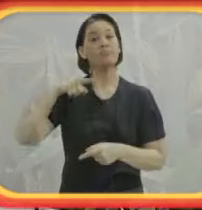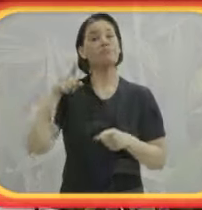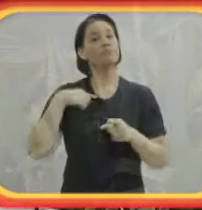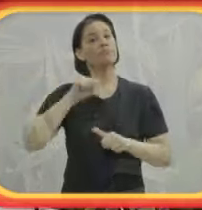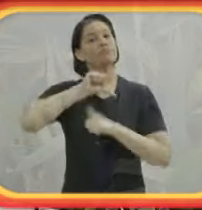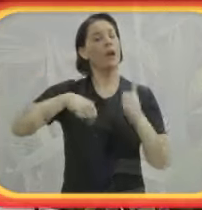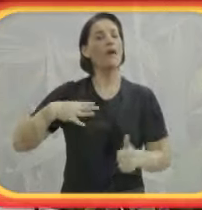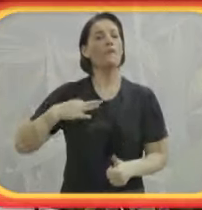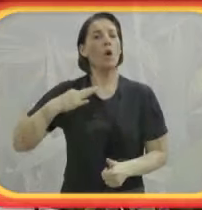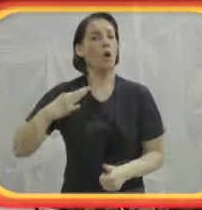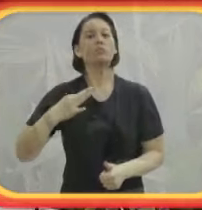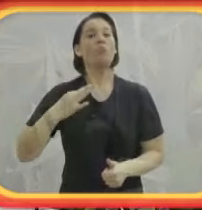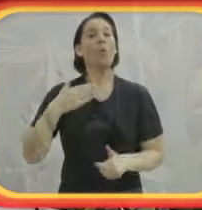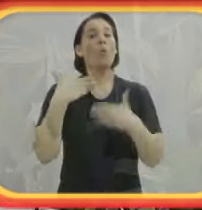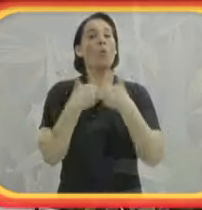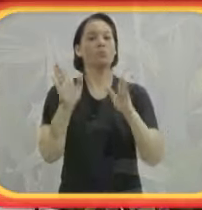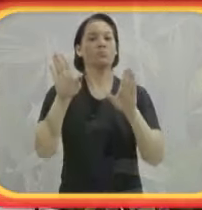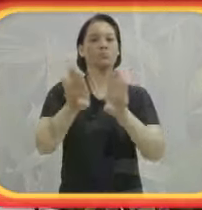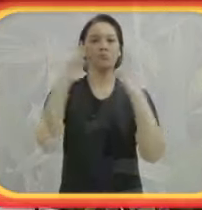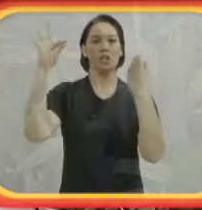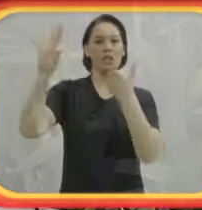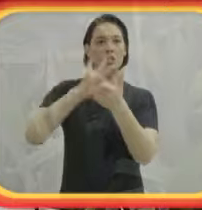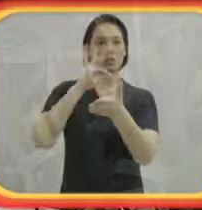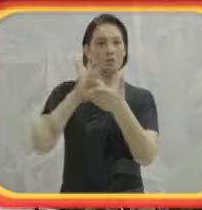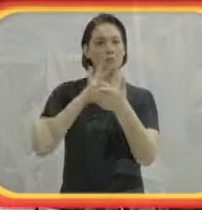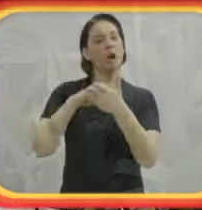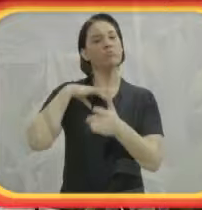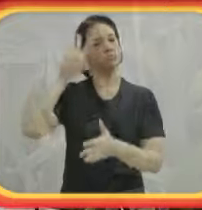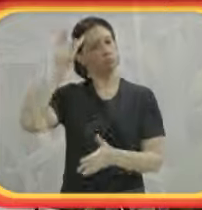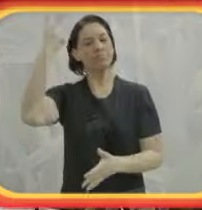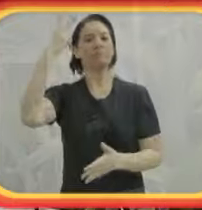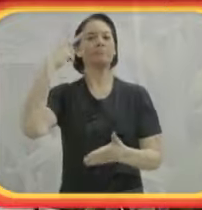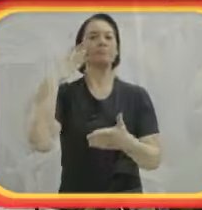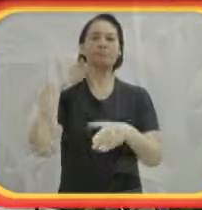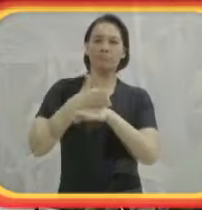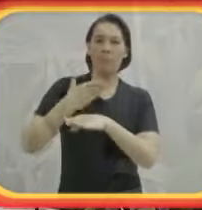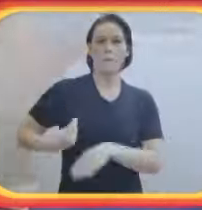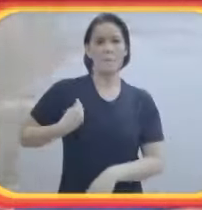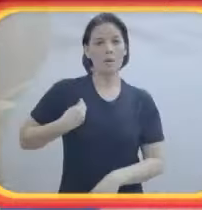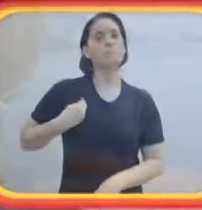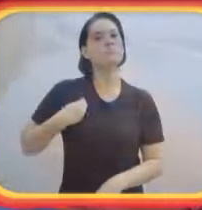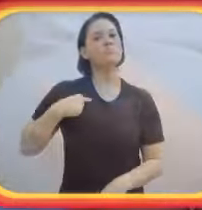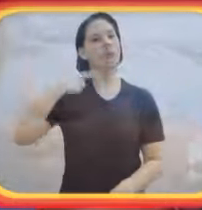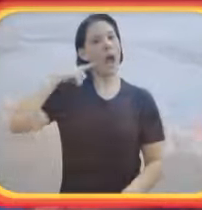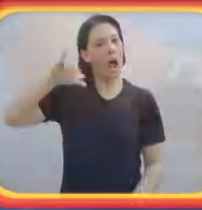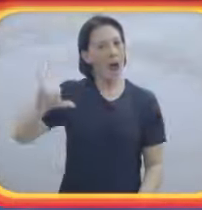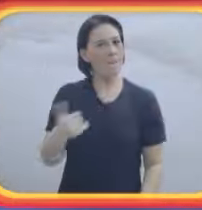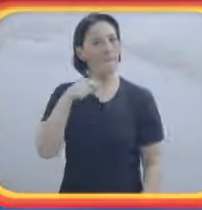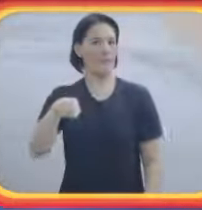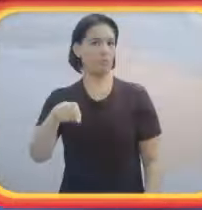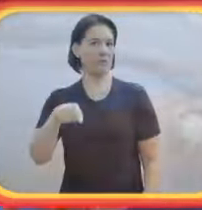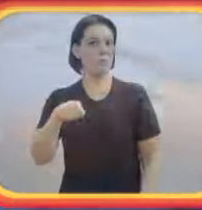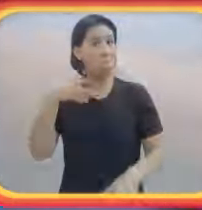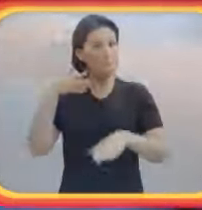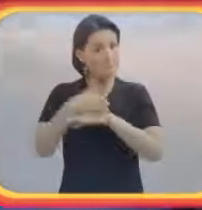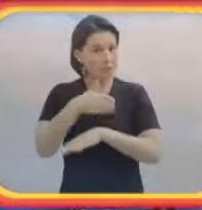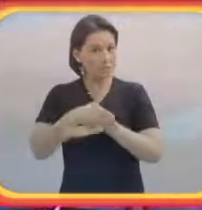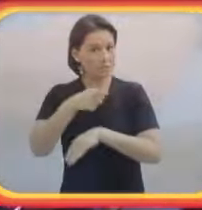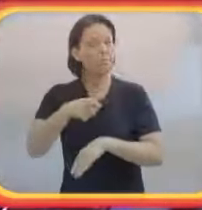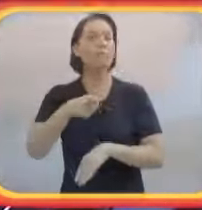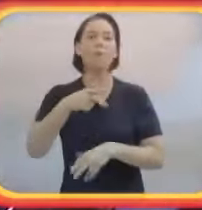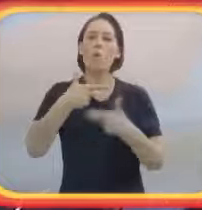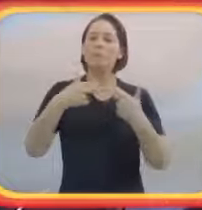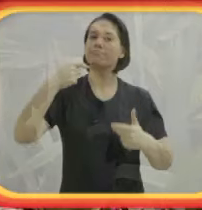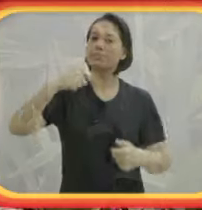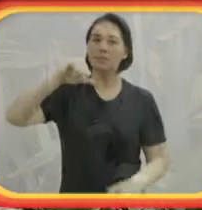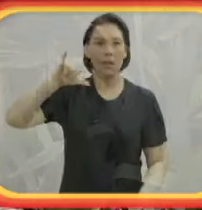decidi participar do evento, falei, vou ser útil, vou participar de uma coisa para ser útil. Você faz treinamento para tudo, você é um